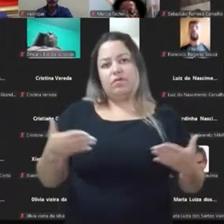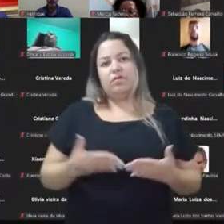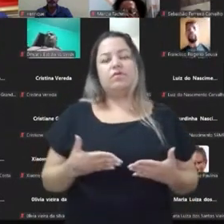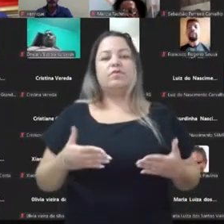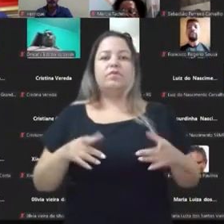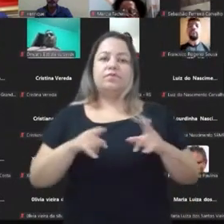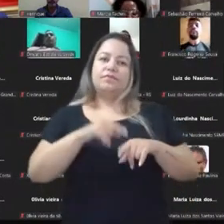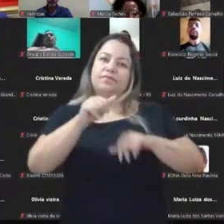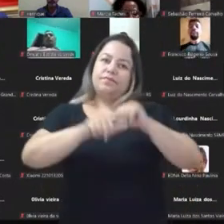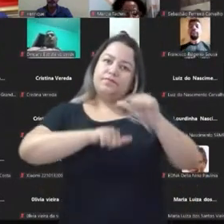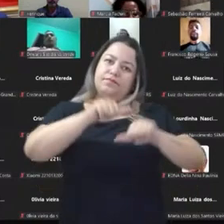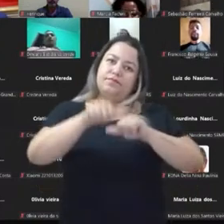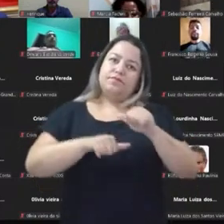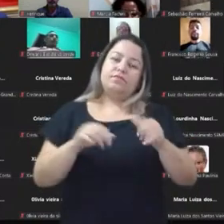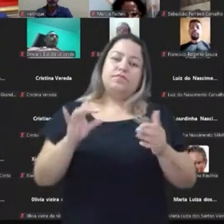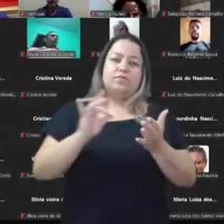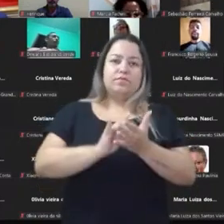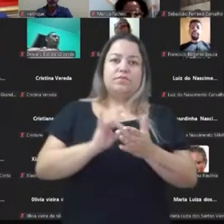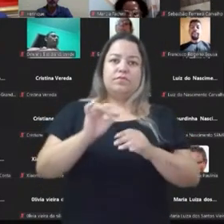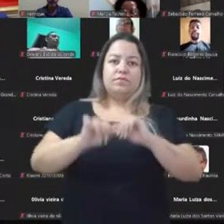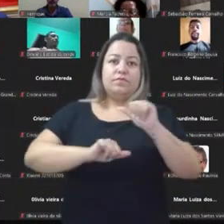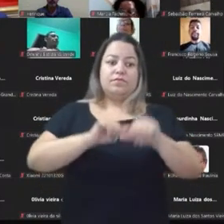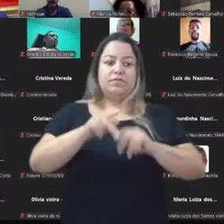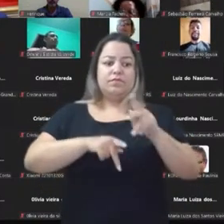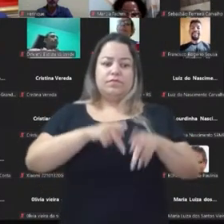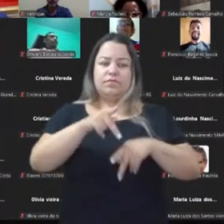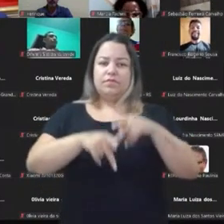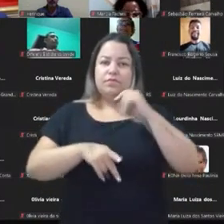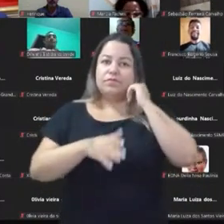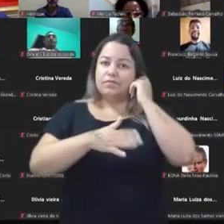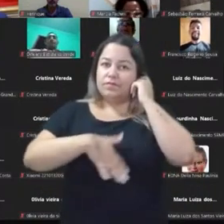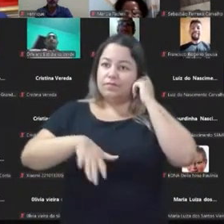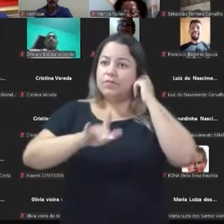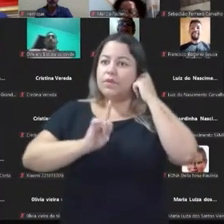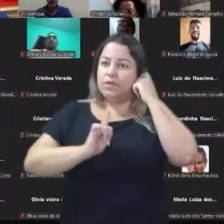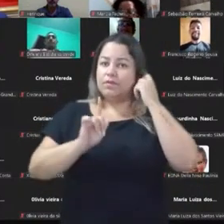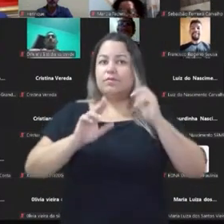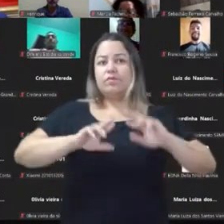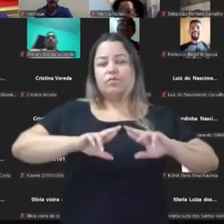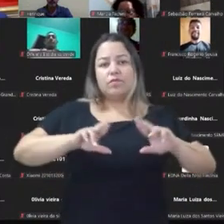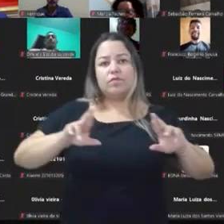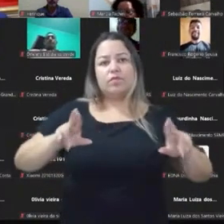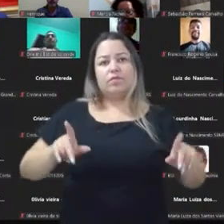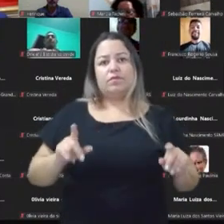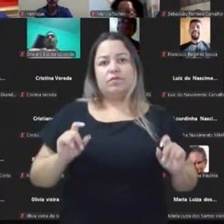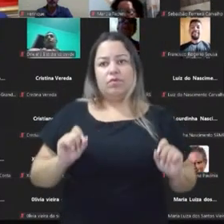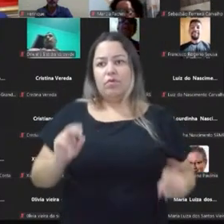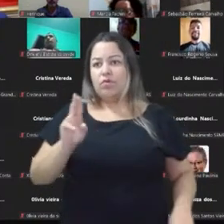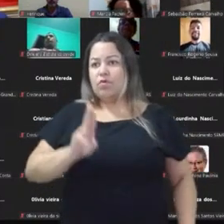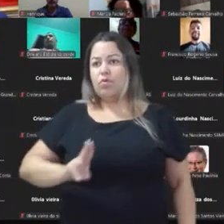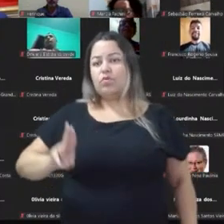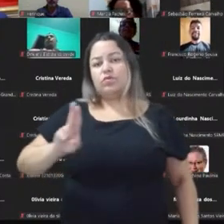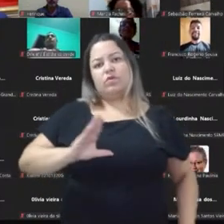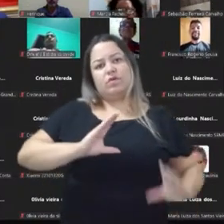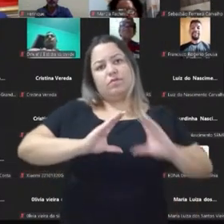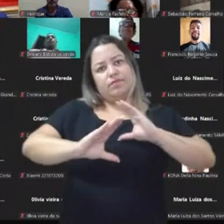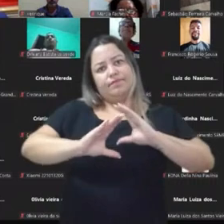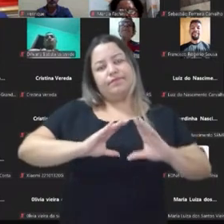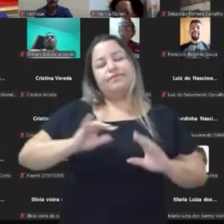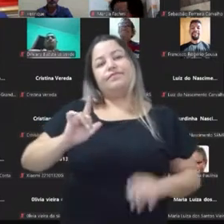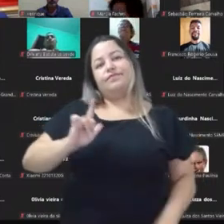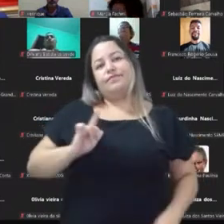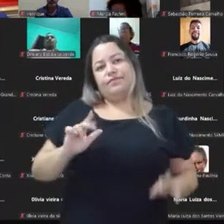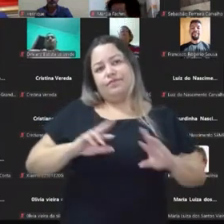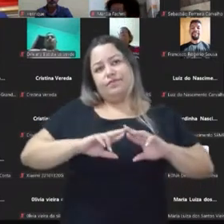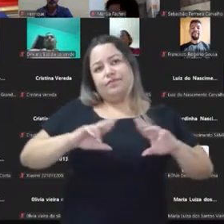ajudou a mudar a realidade do povo brasileiro, mas que daqui para frente tem que ser diferente, tem que ser diferente o uso da comunicação, tem que ser diferente a